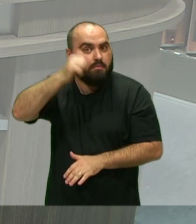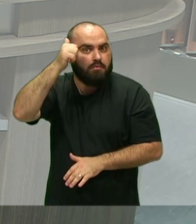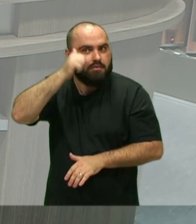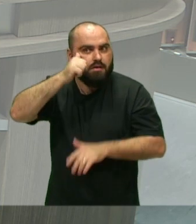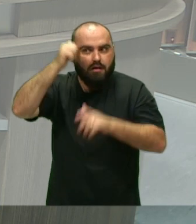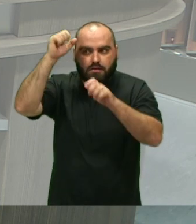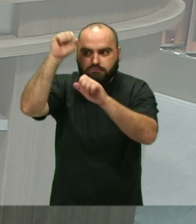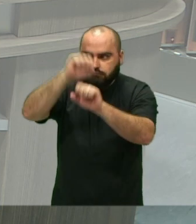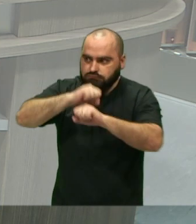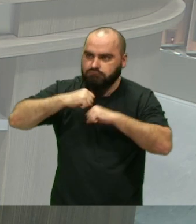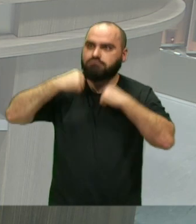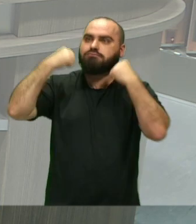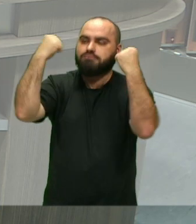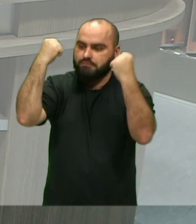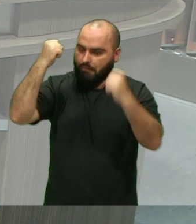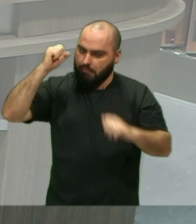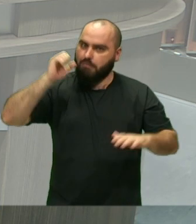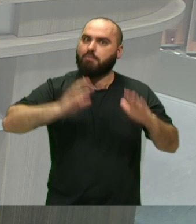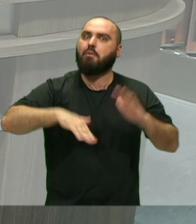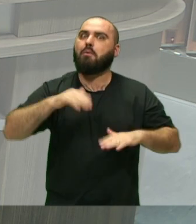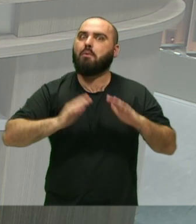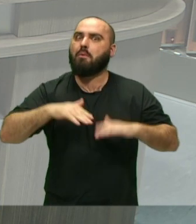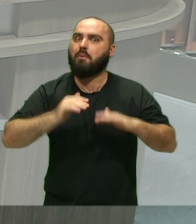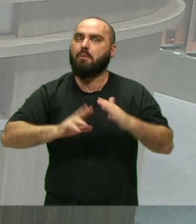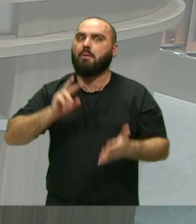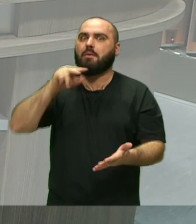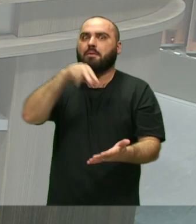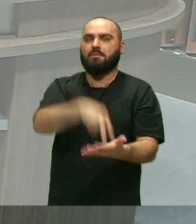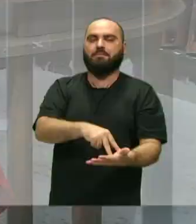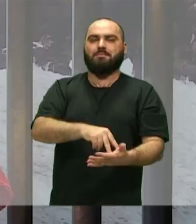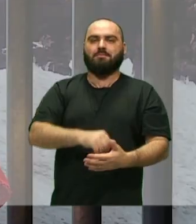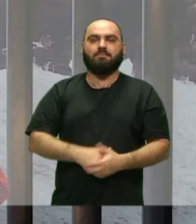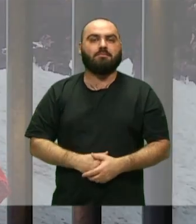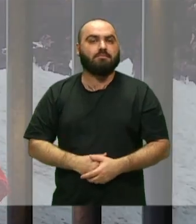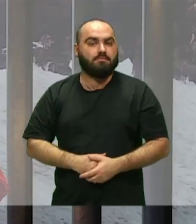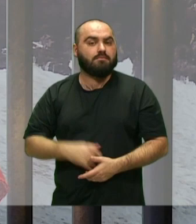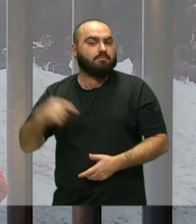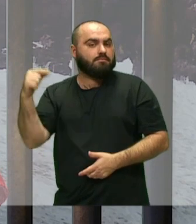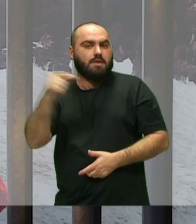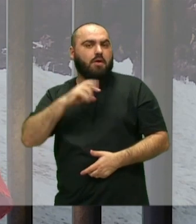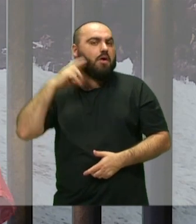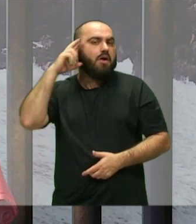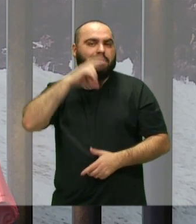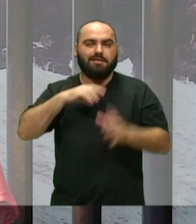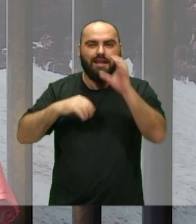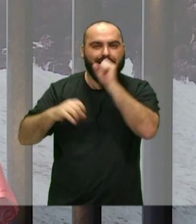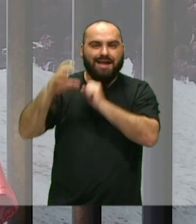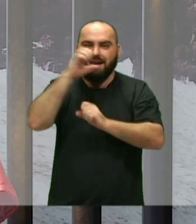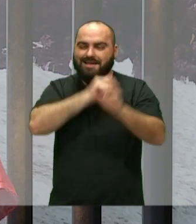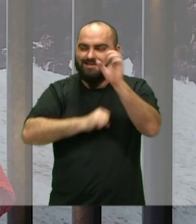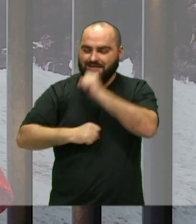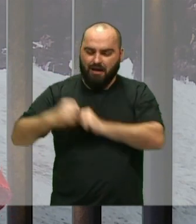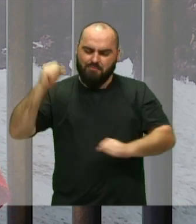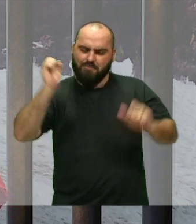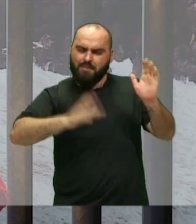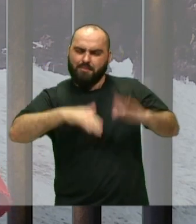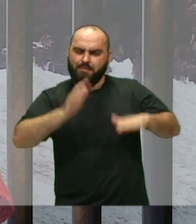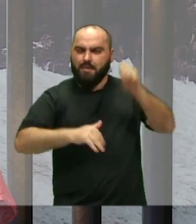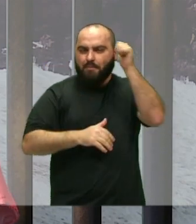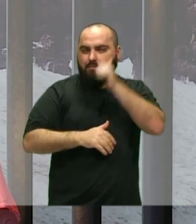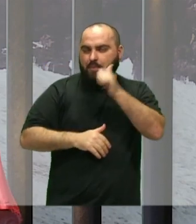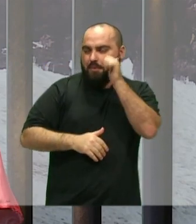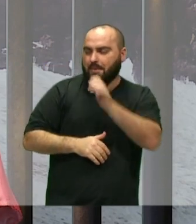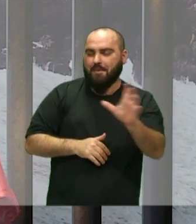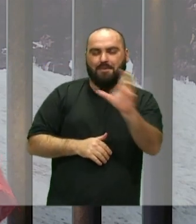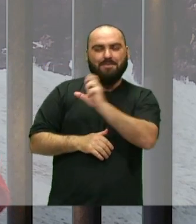guerreira Tocando o tambor Rosa e laranja Eu sou Eu sou Baque Mulher Com